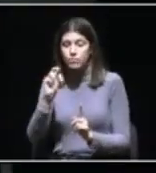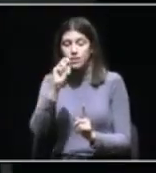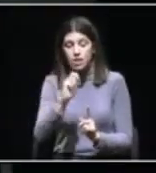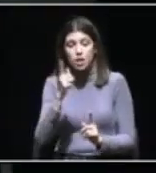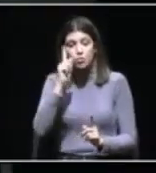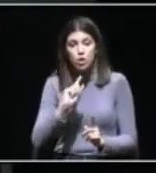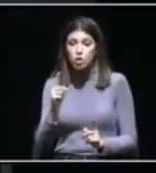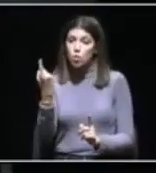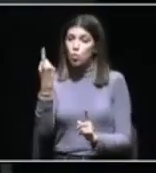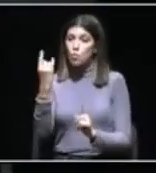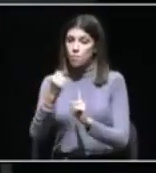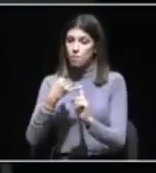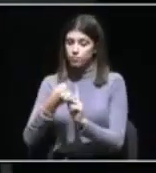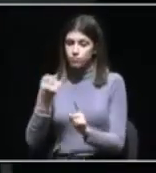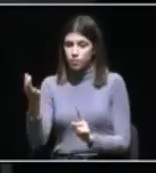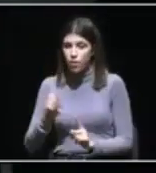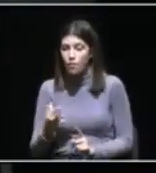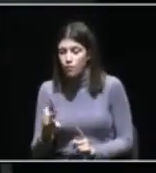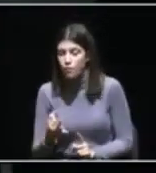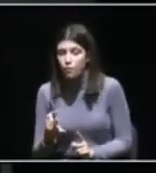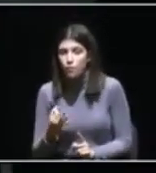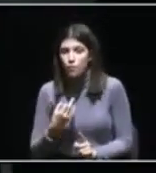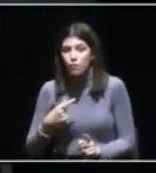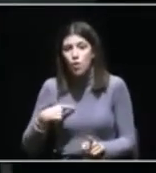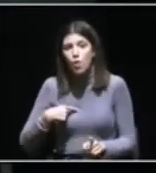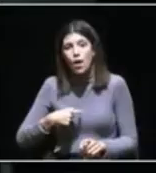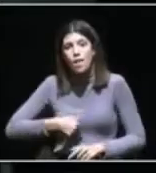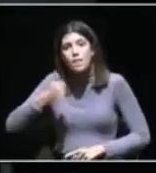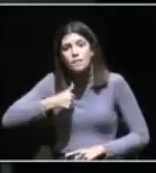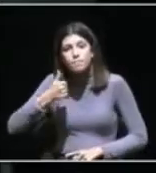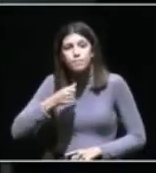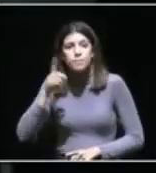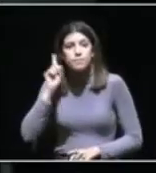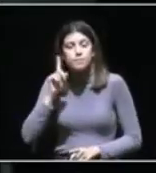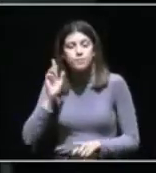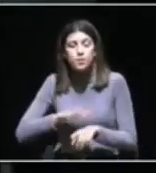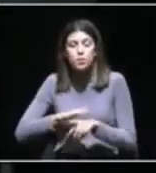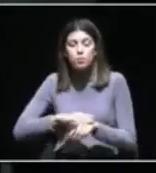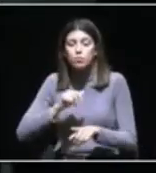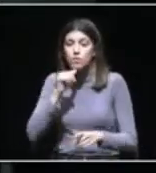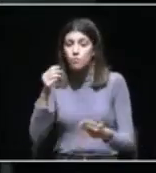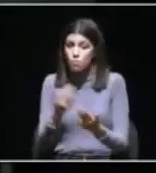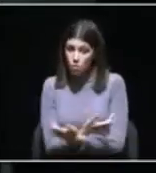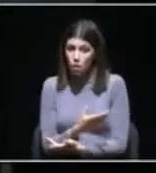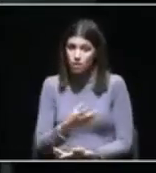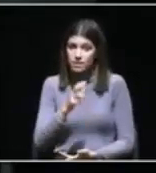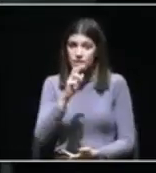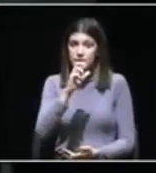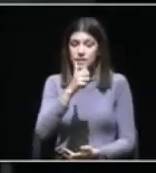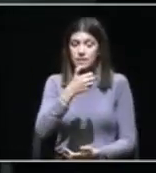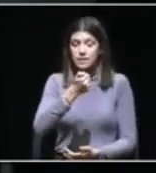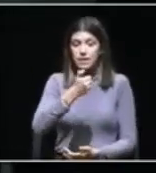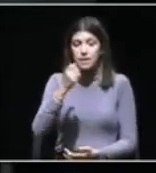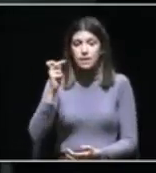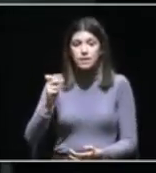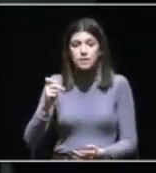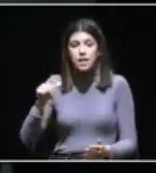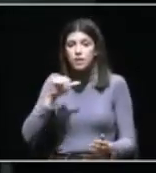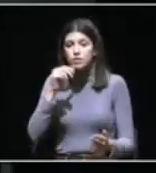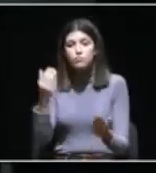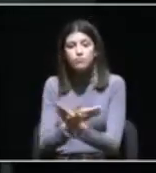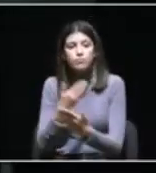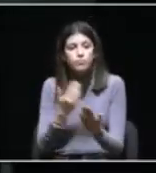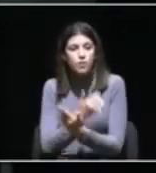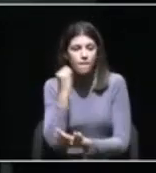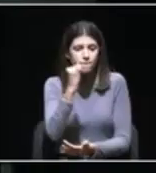relação à violência doméstica, que é a principal causa de morte por homicídio em Portugal, em 15 anos foram assassinadas mais de 500 mulheres e